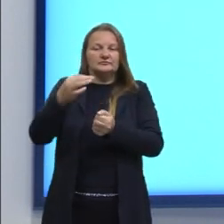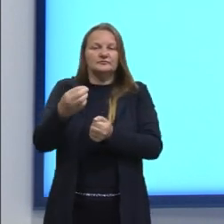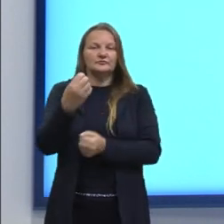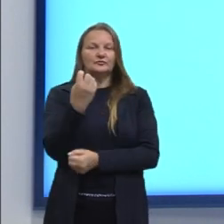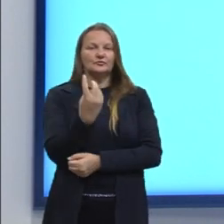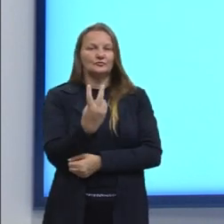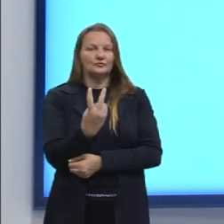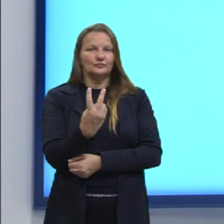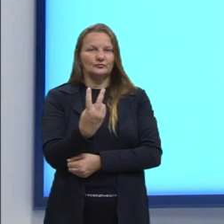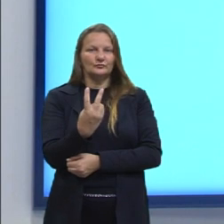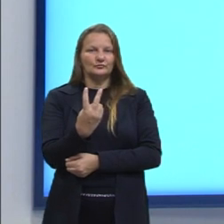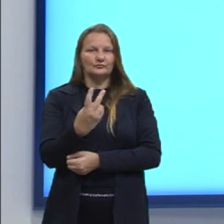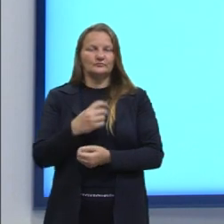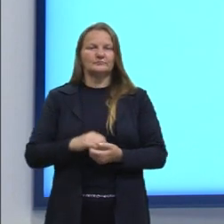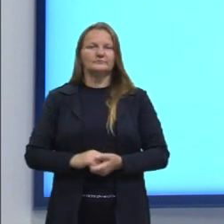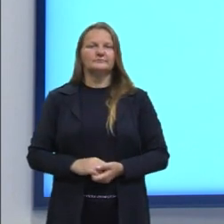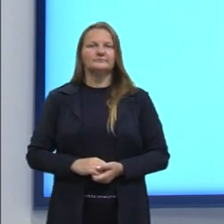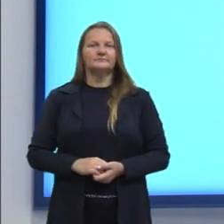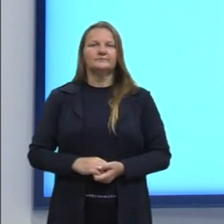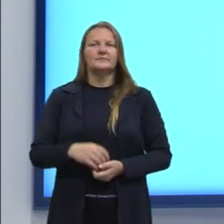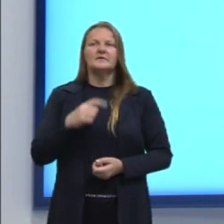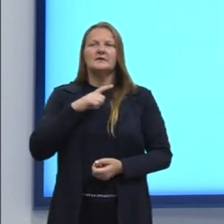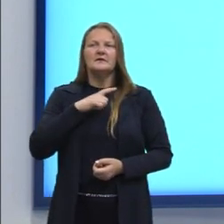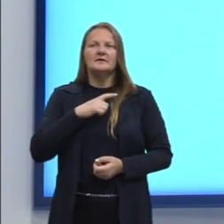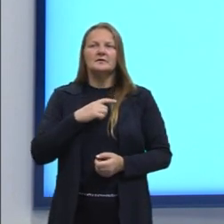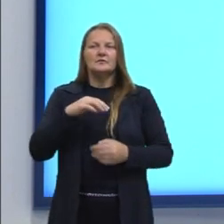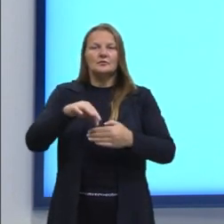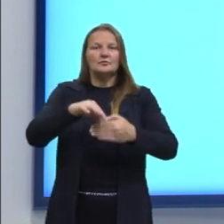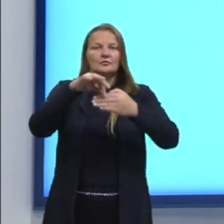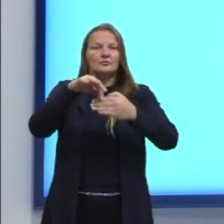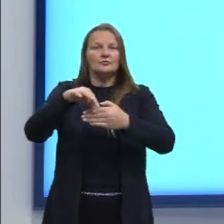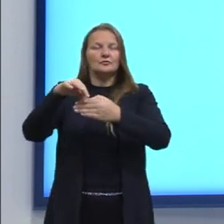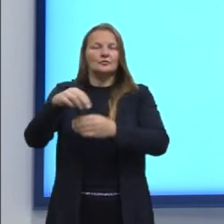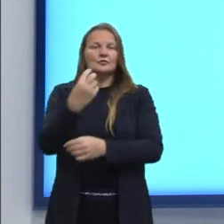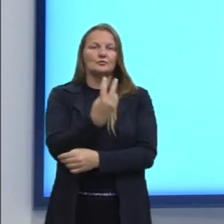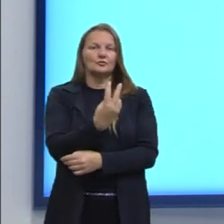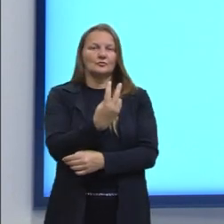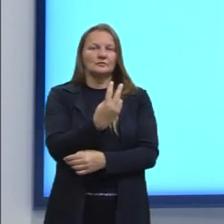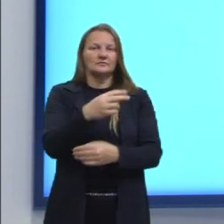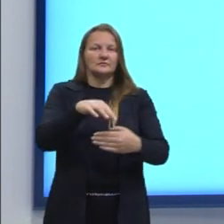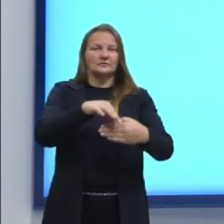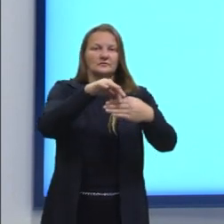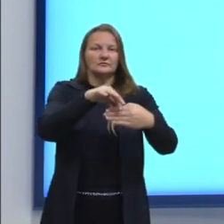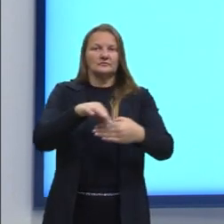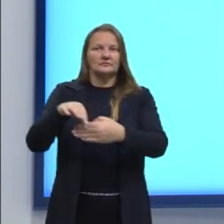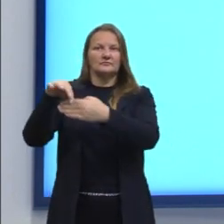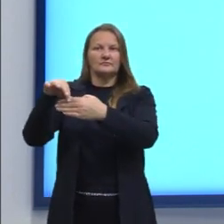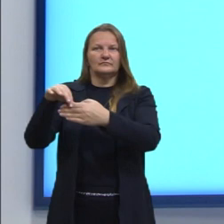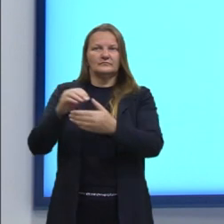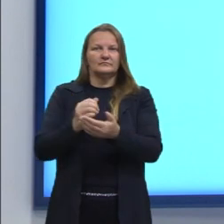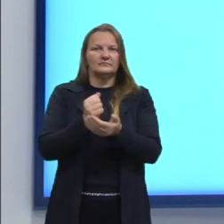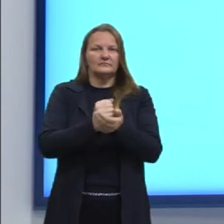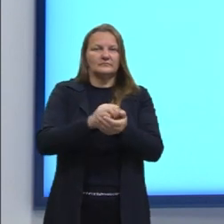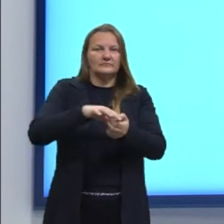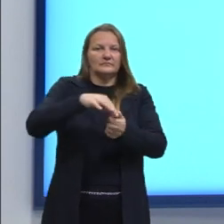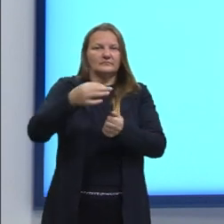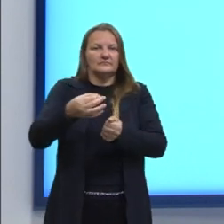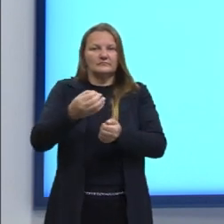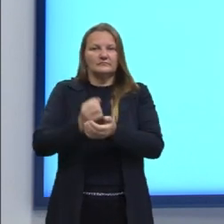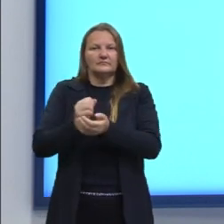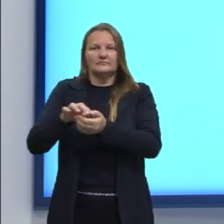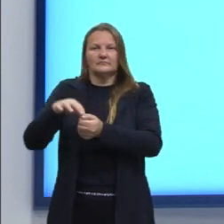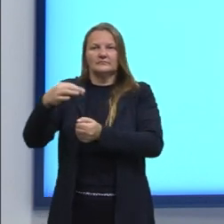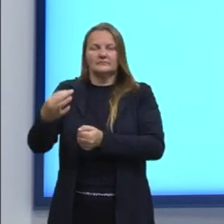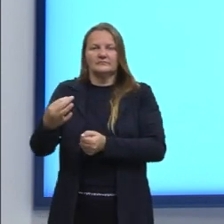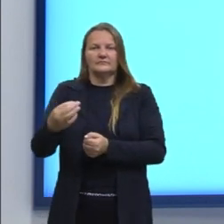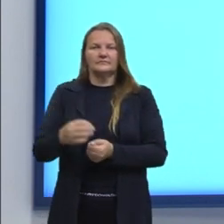somente dois. Então, aqui eu destaquei duas posições para os dois sorteados. Trata-se de